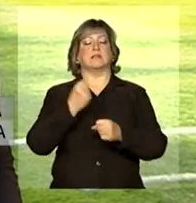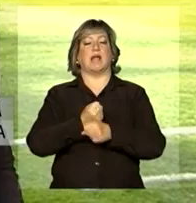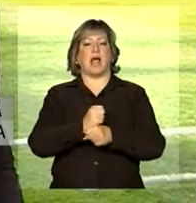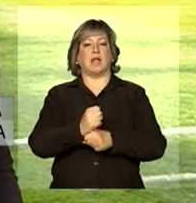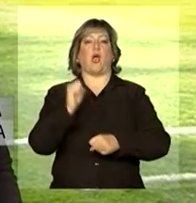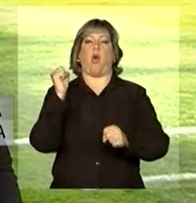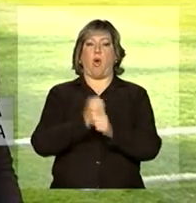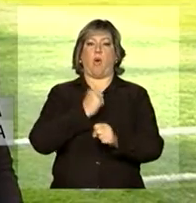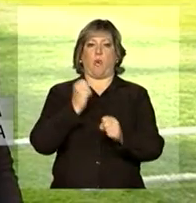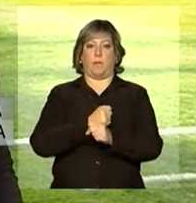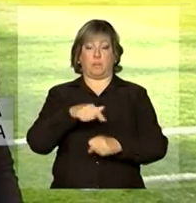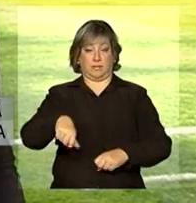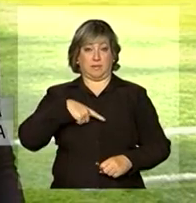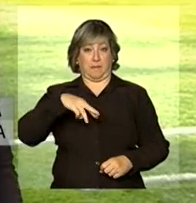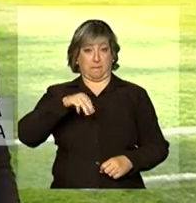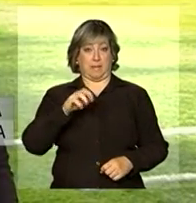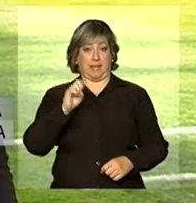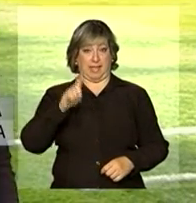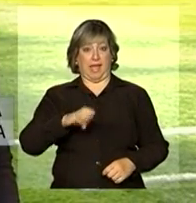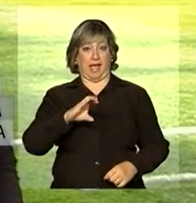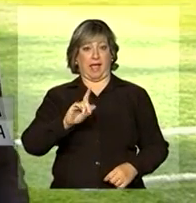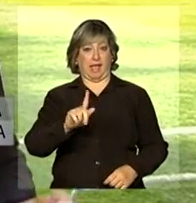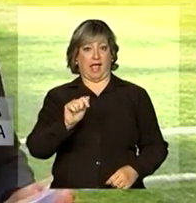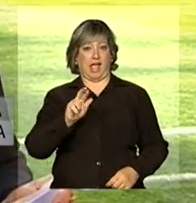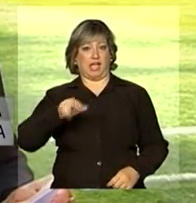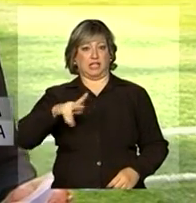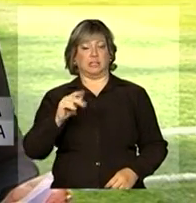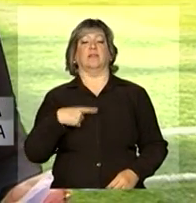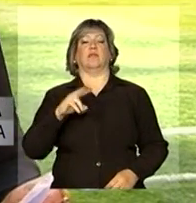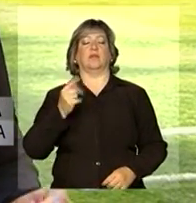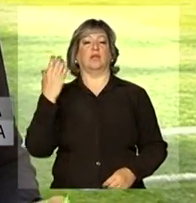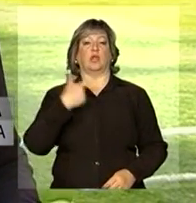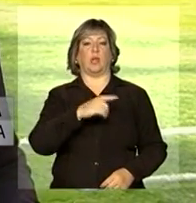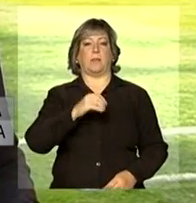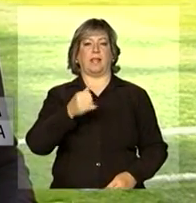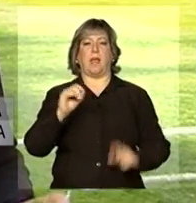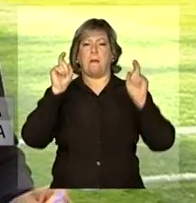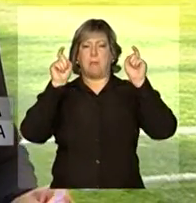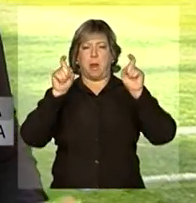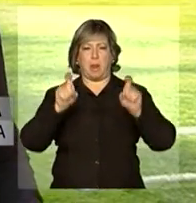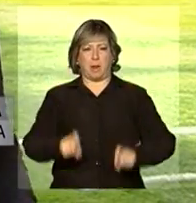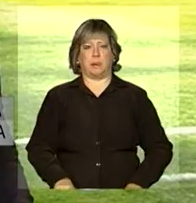estádio, Mané Garrincha, foi demolido totalmente em 2010. A Arena